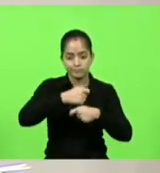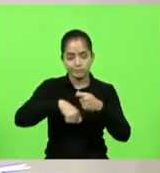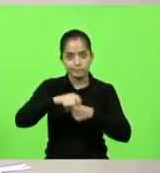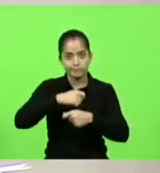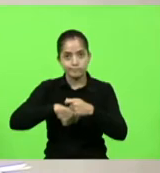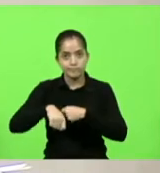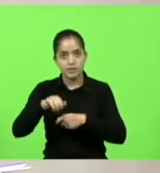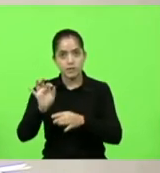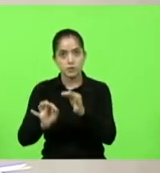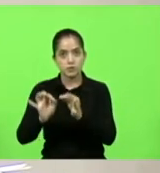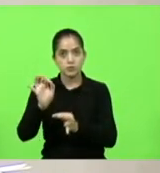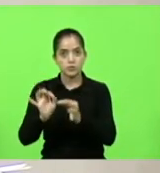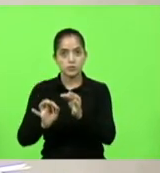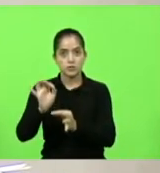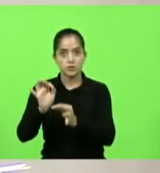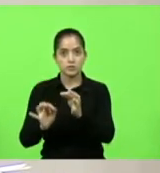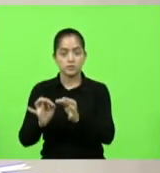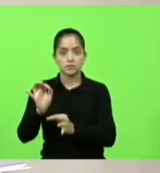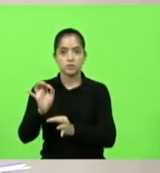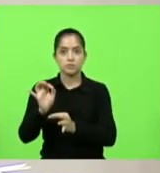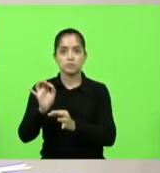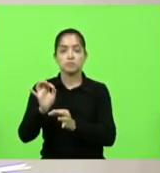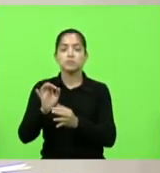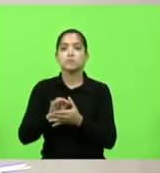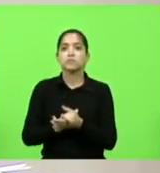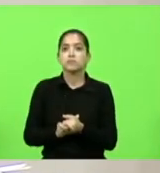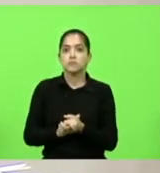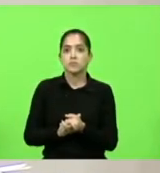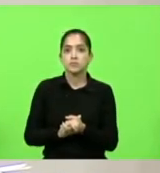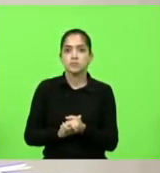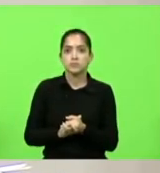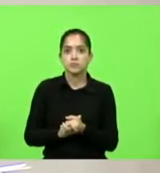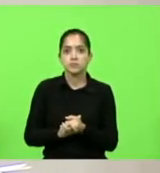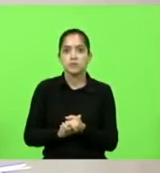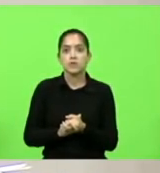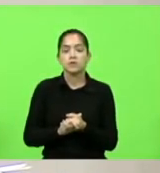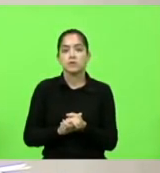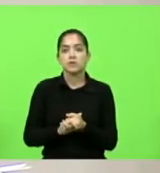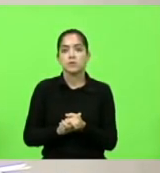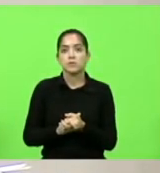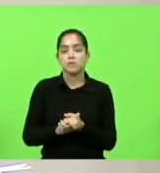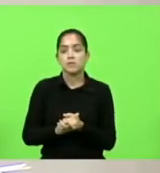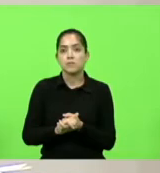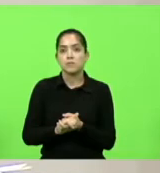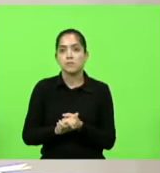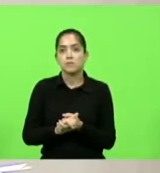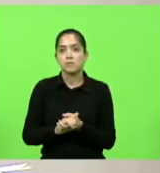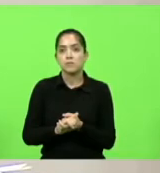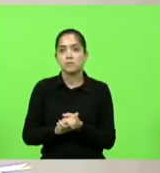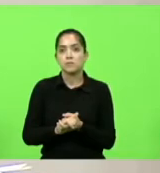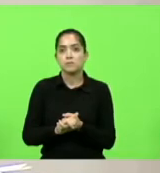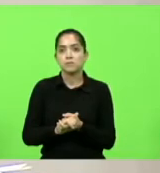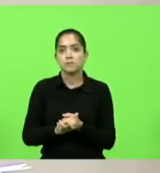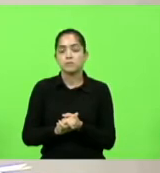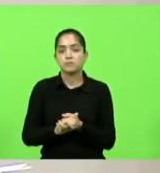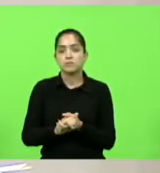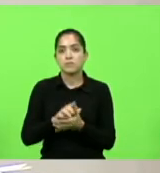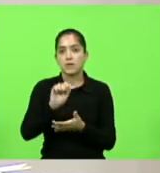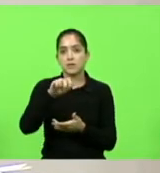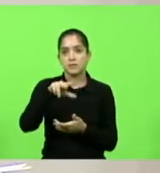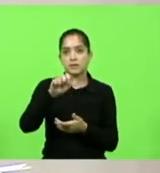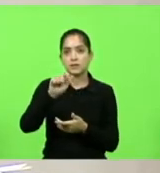jurídicas, objetivando o pleno estabelecimento e fornecimento de análogos e